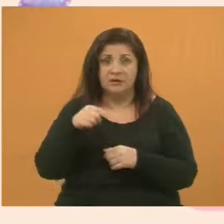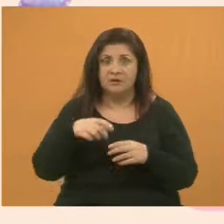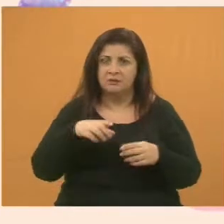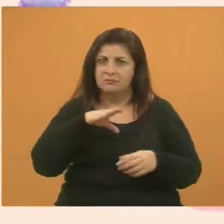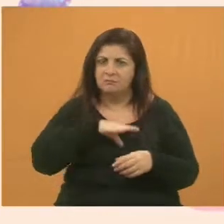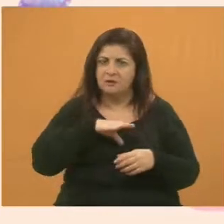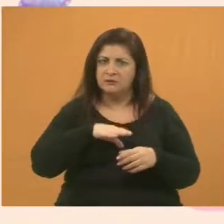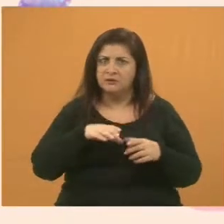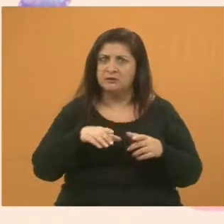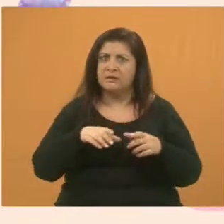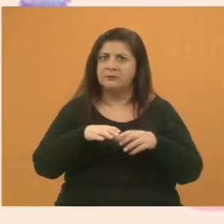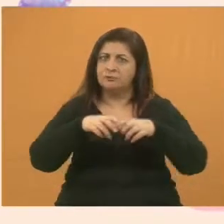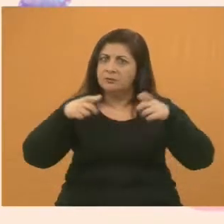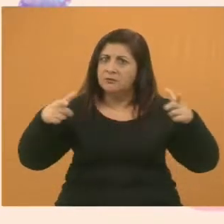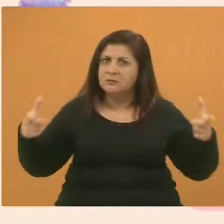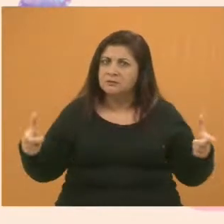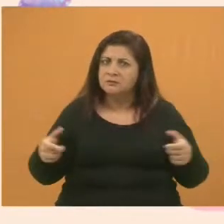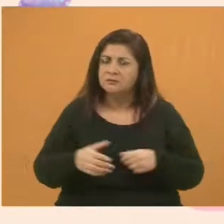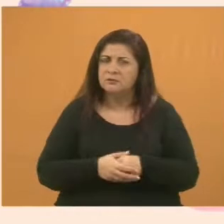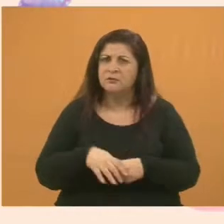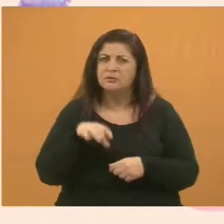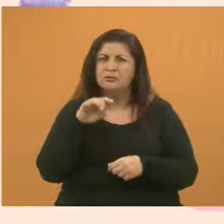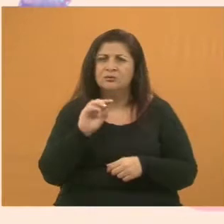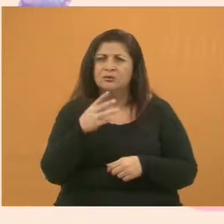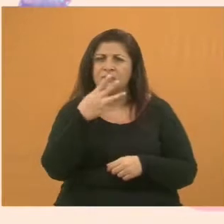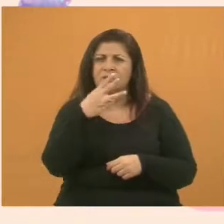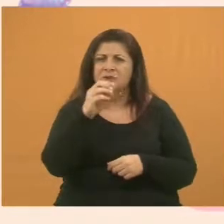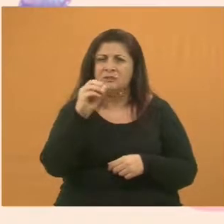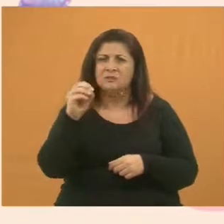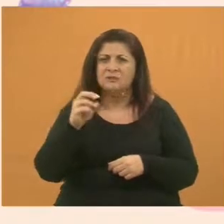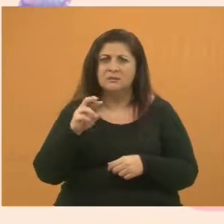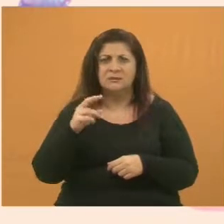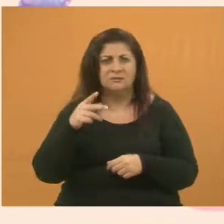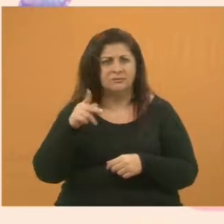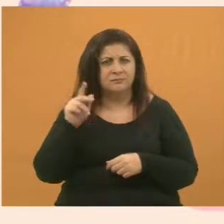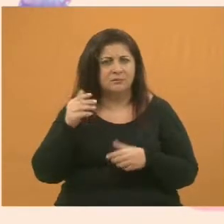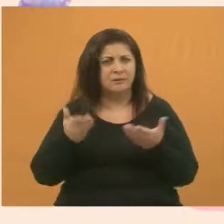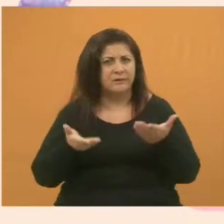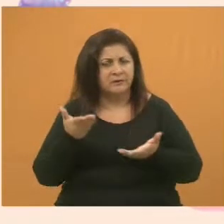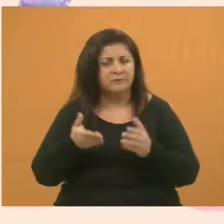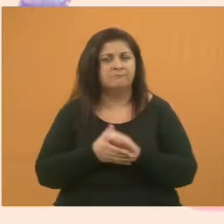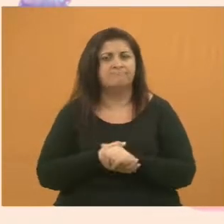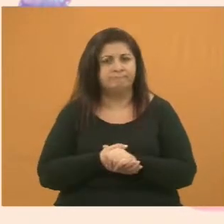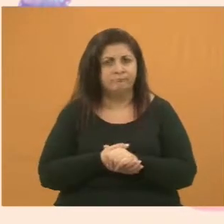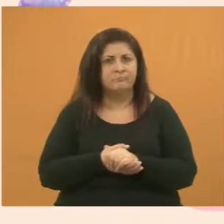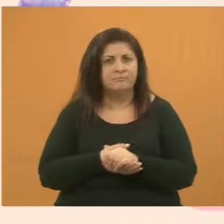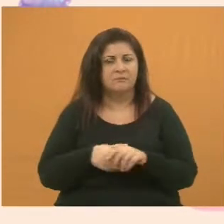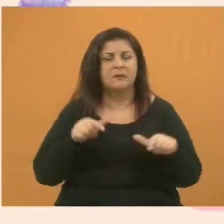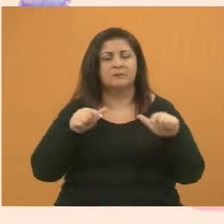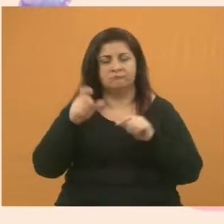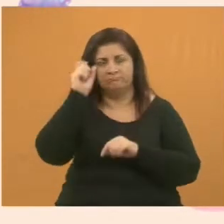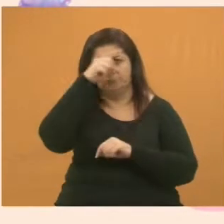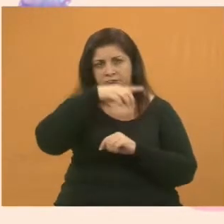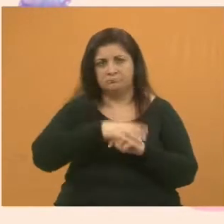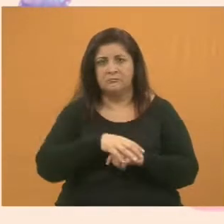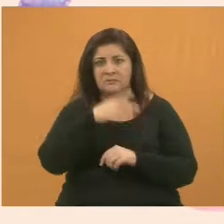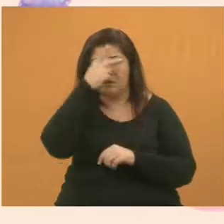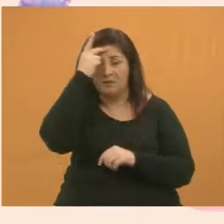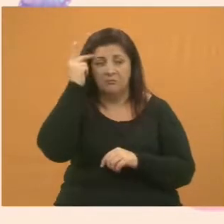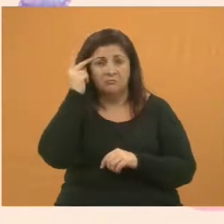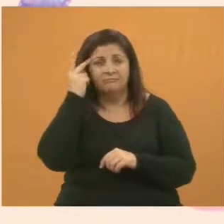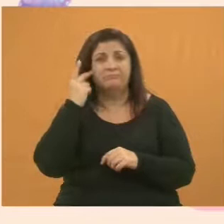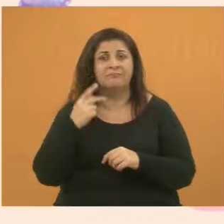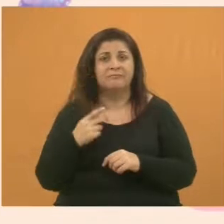onde o telefone não para de tocar, nós arrecadamos somente 300 quilos de ração. Então, fica realmente, é um trabalho difícil. As pessoas realmente,